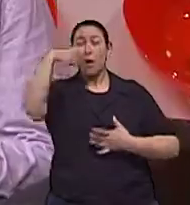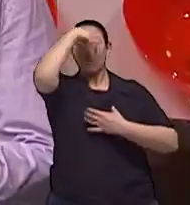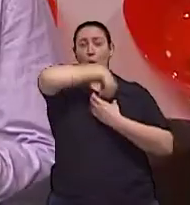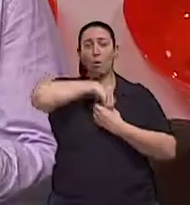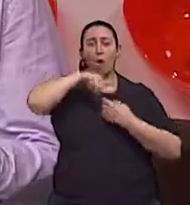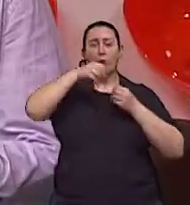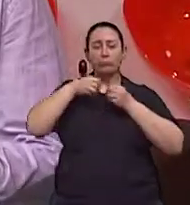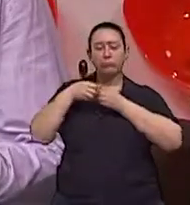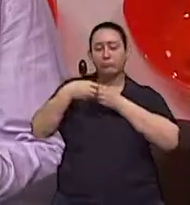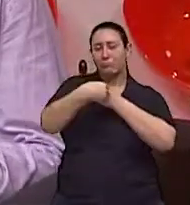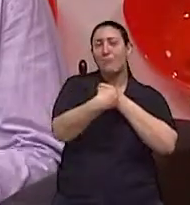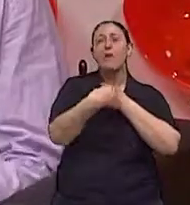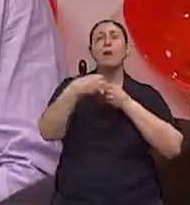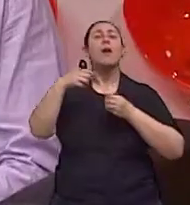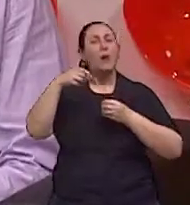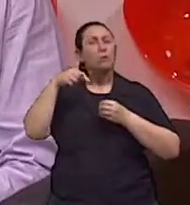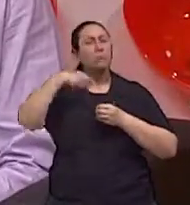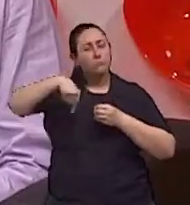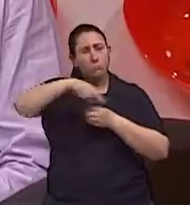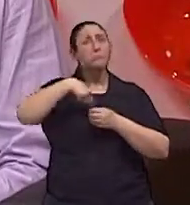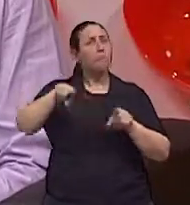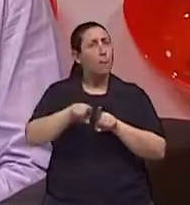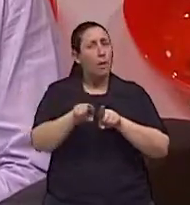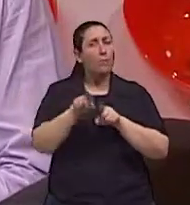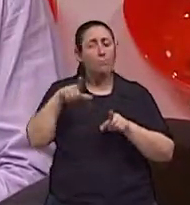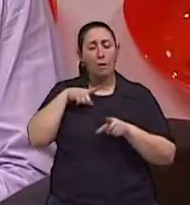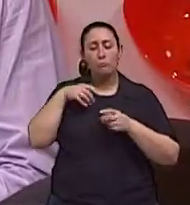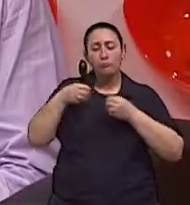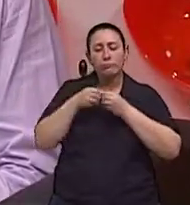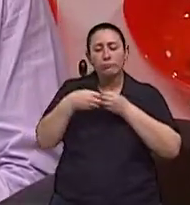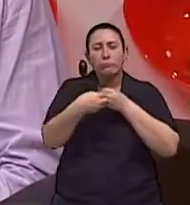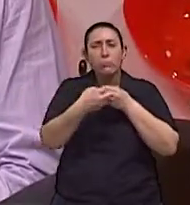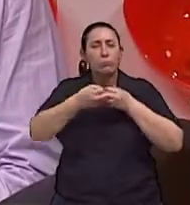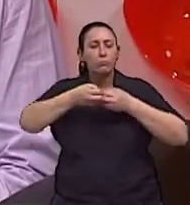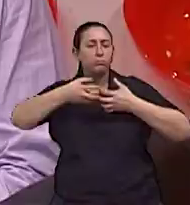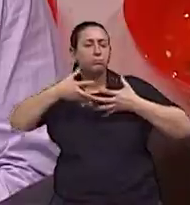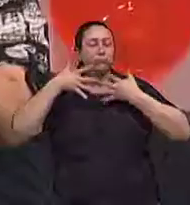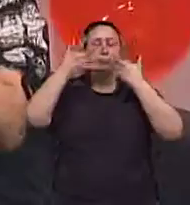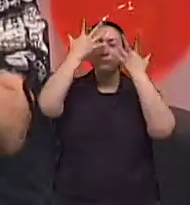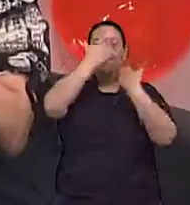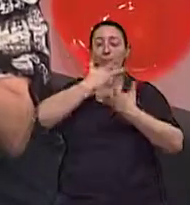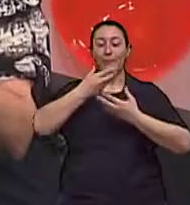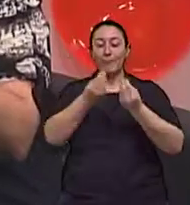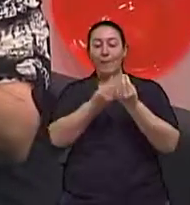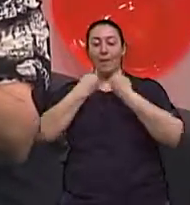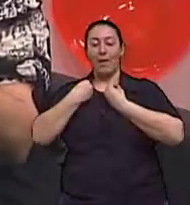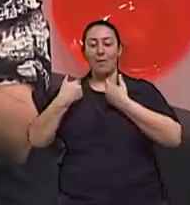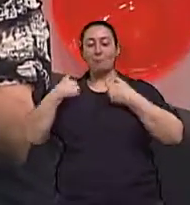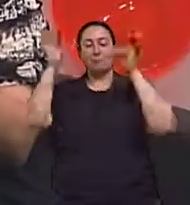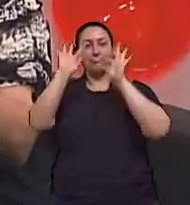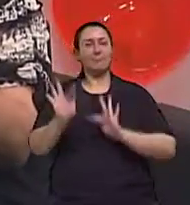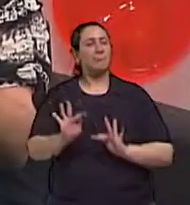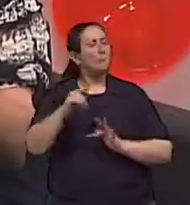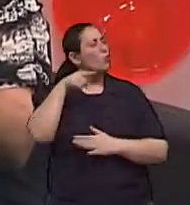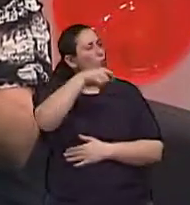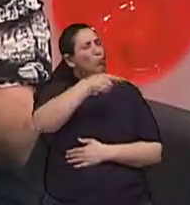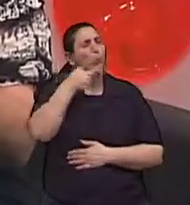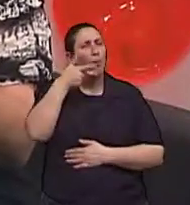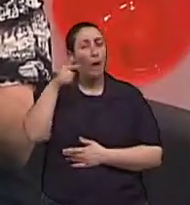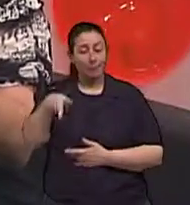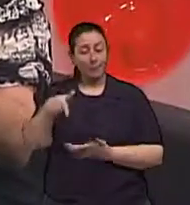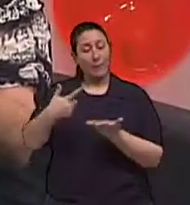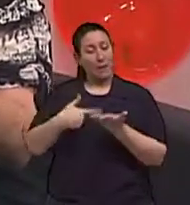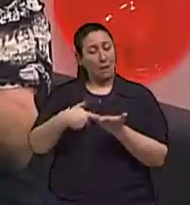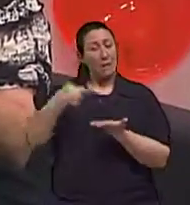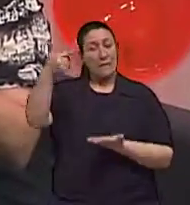porque o placebo produz um efeito idêntico Claro, claro Tu disseste que o livro já está em segunda edição, né? Sim